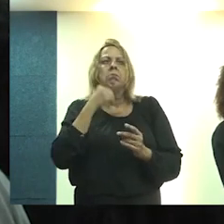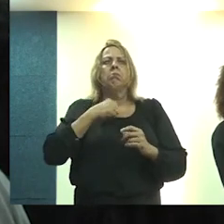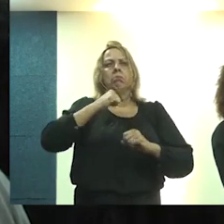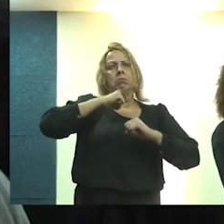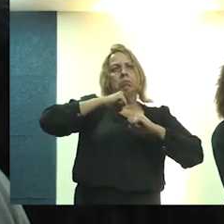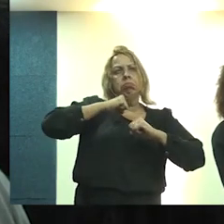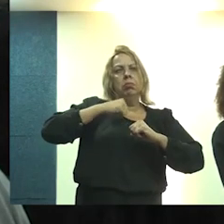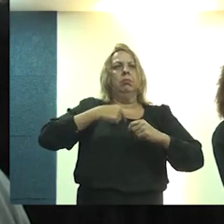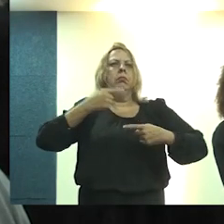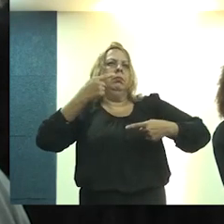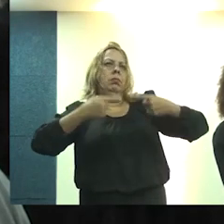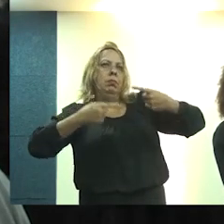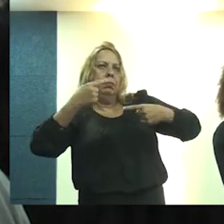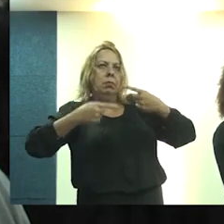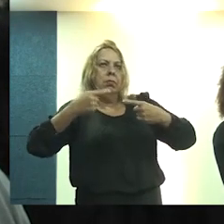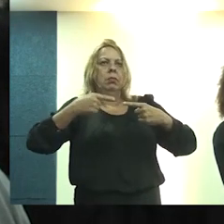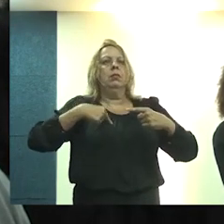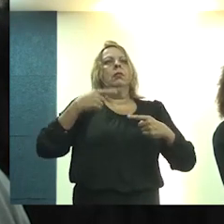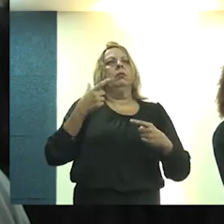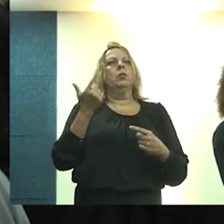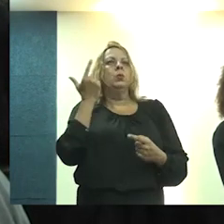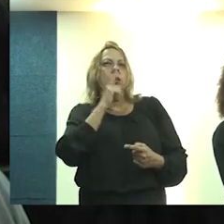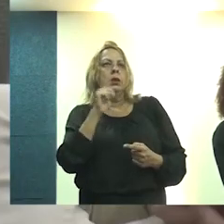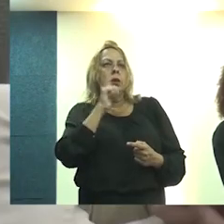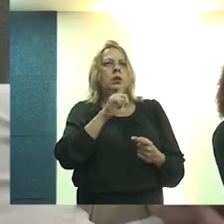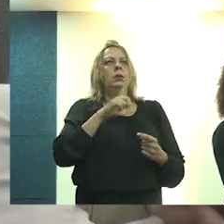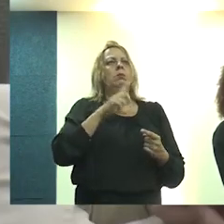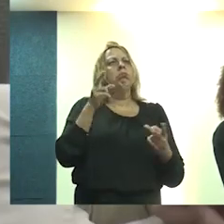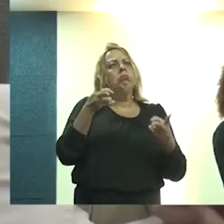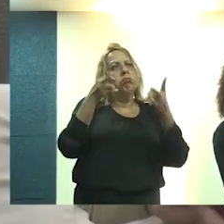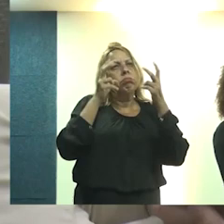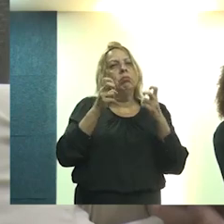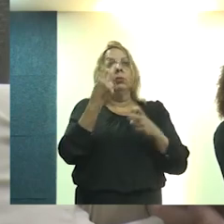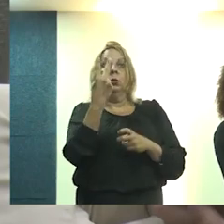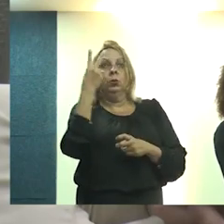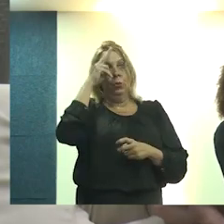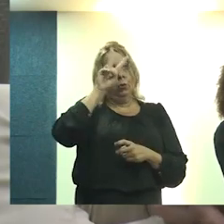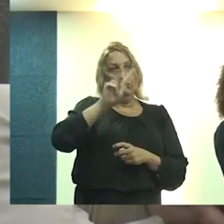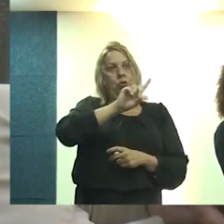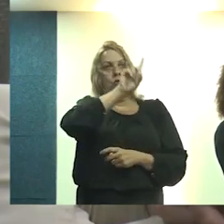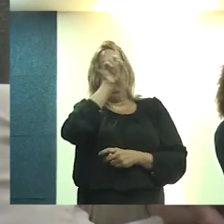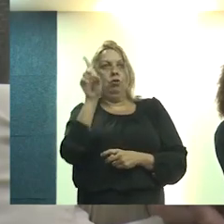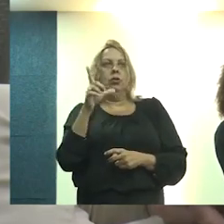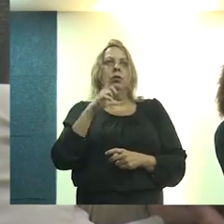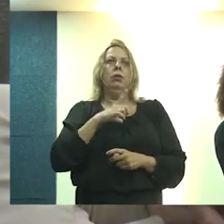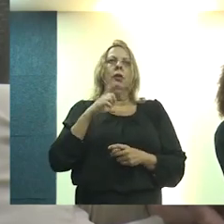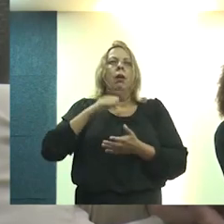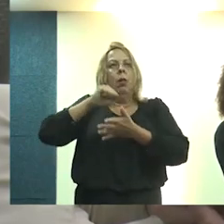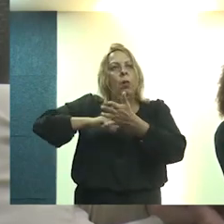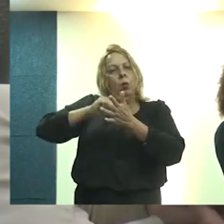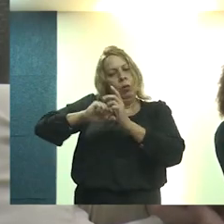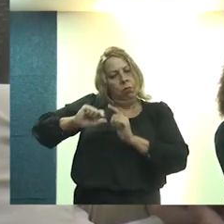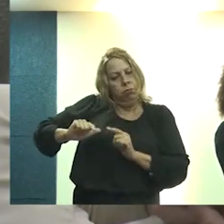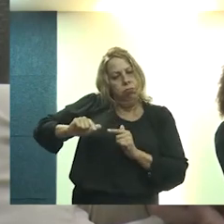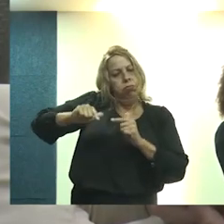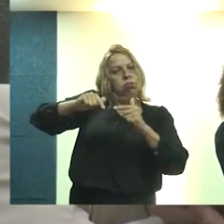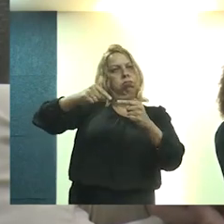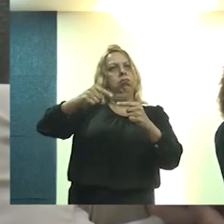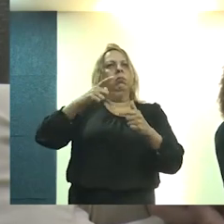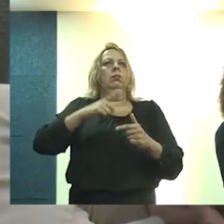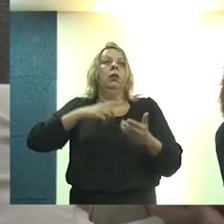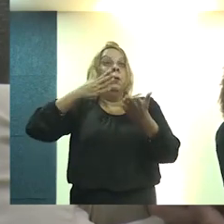debates que a gente acompanhou nesses dois dias, mostram esse acerto da longa luta, tanto pela